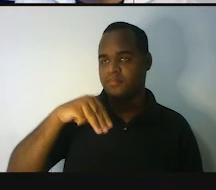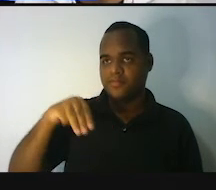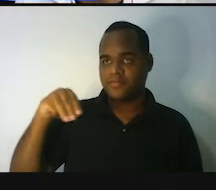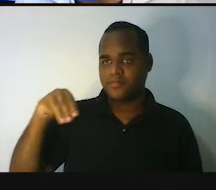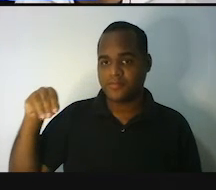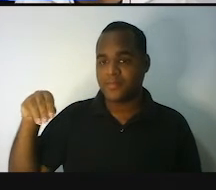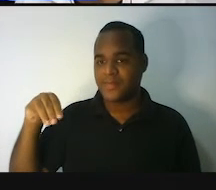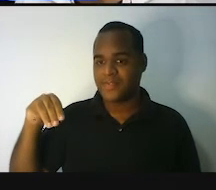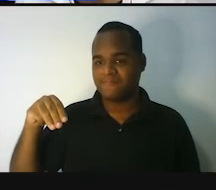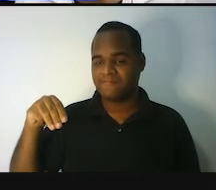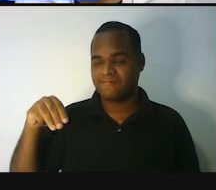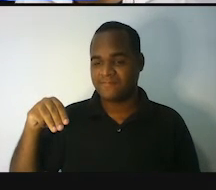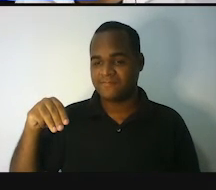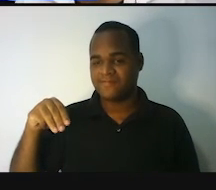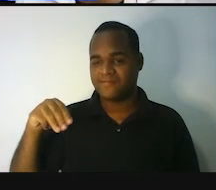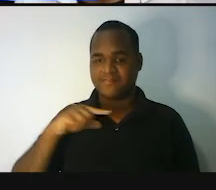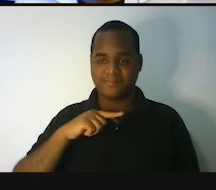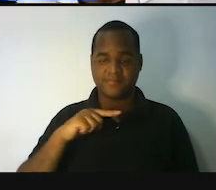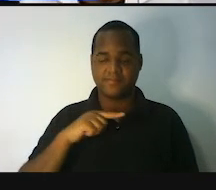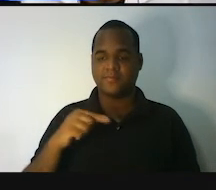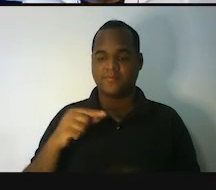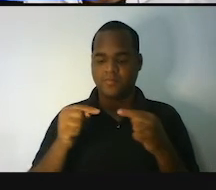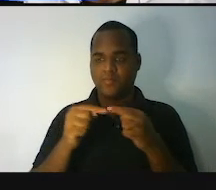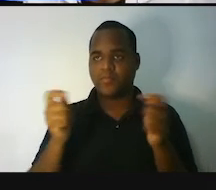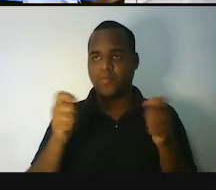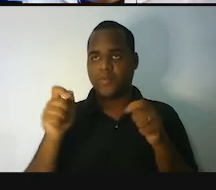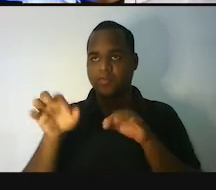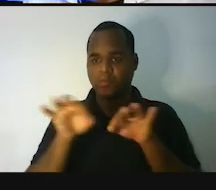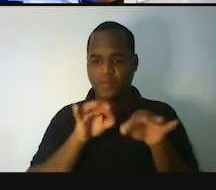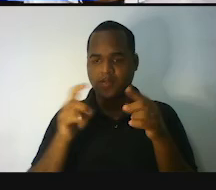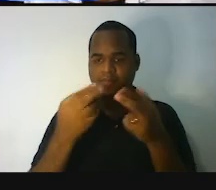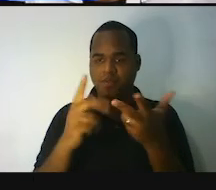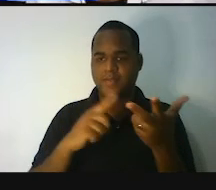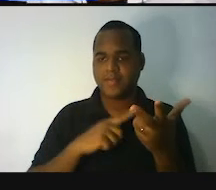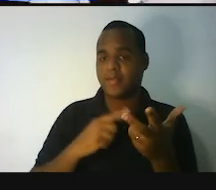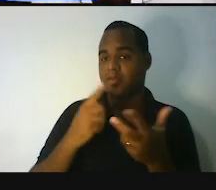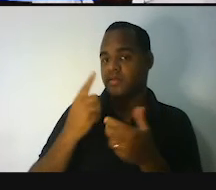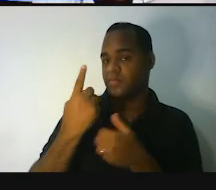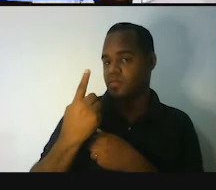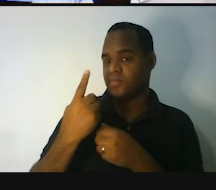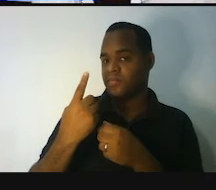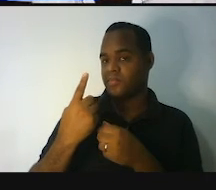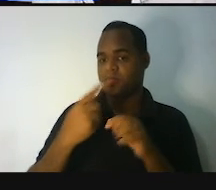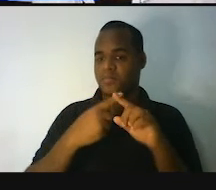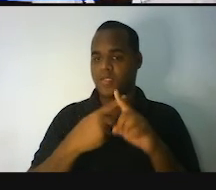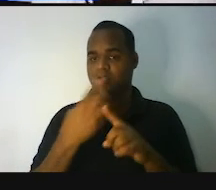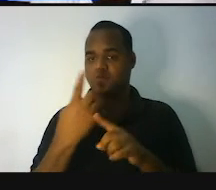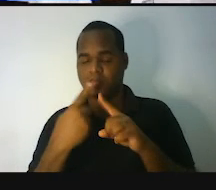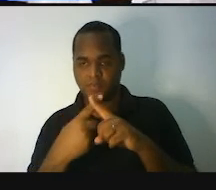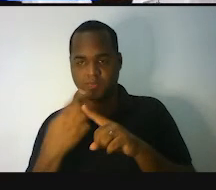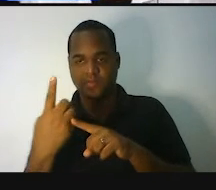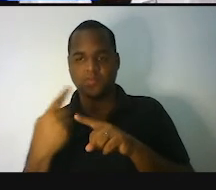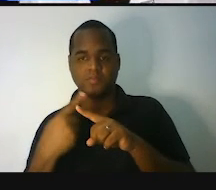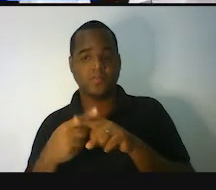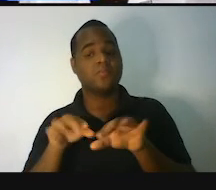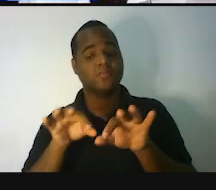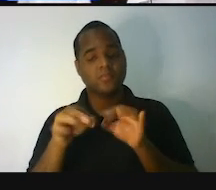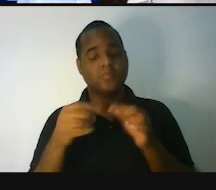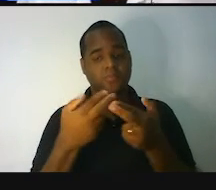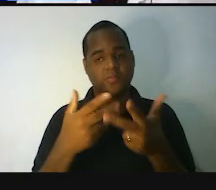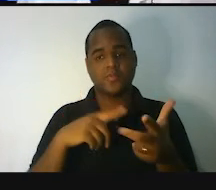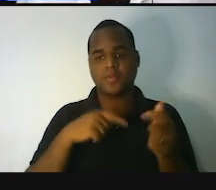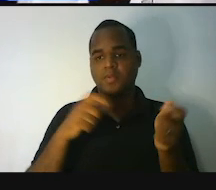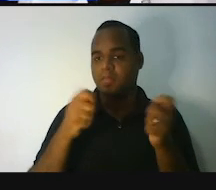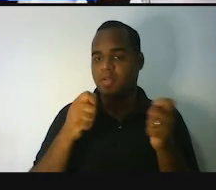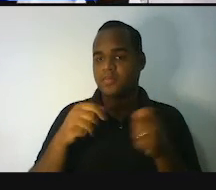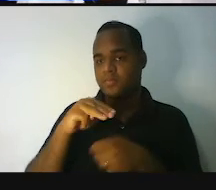metro, vezes metro, vezes metro. É só organizando. Tudo que era um, eu deixei organizadinho em um canto. Tudo que era